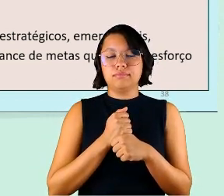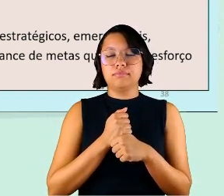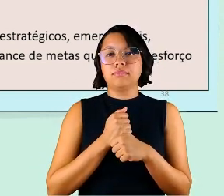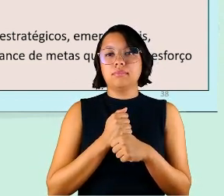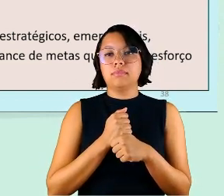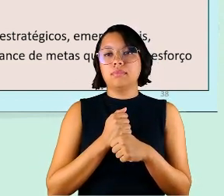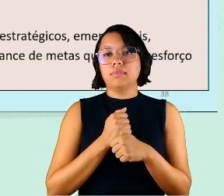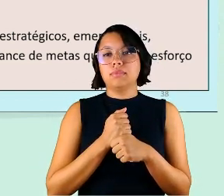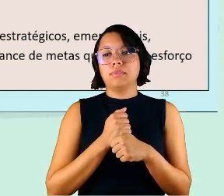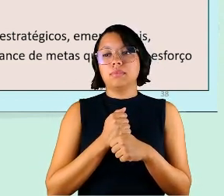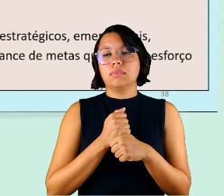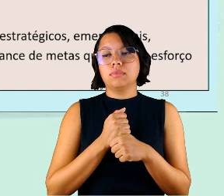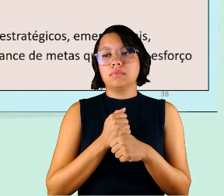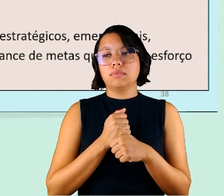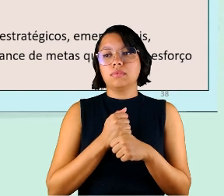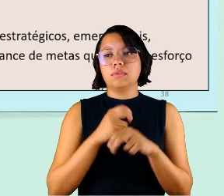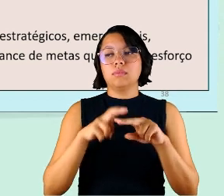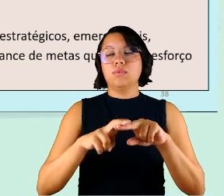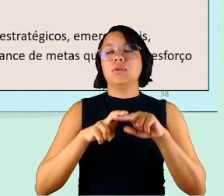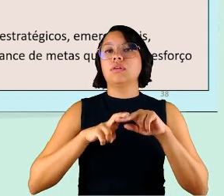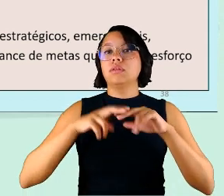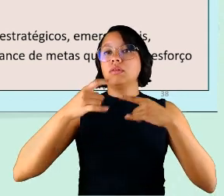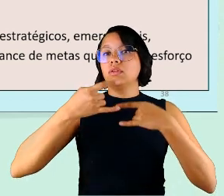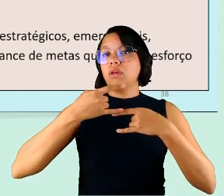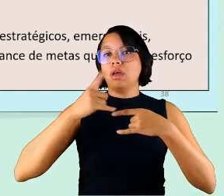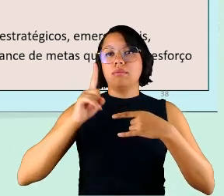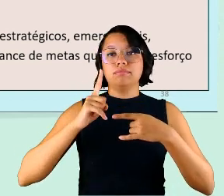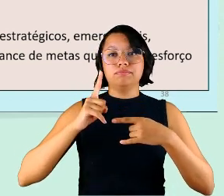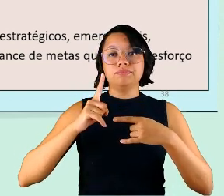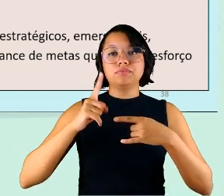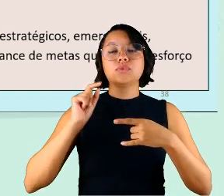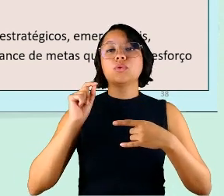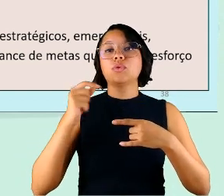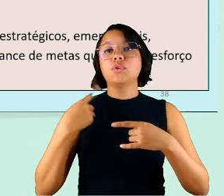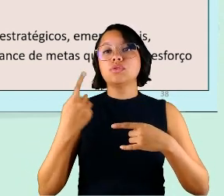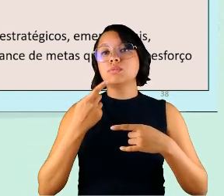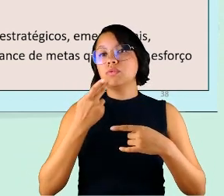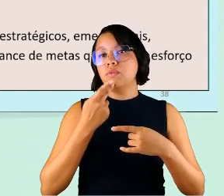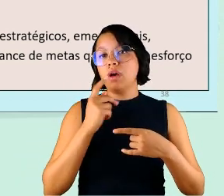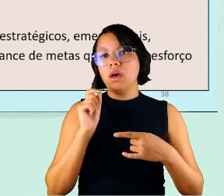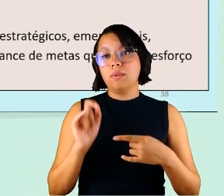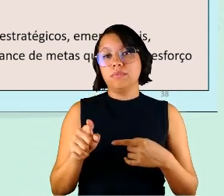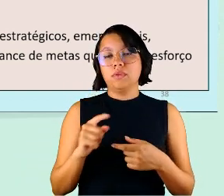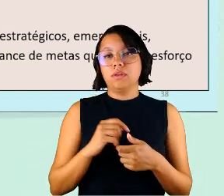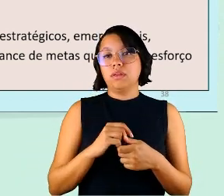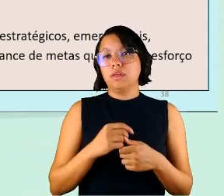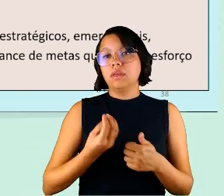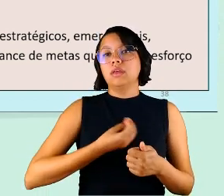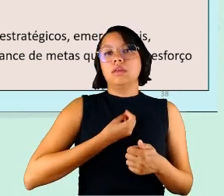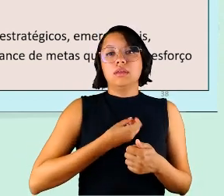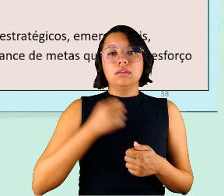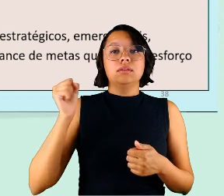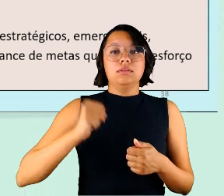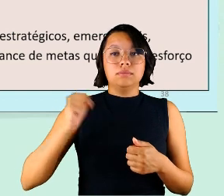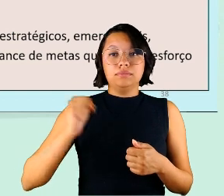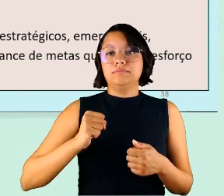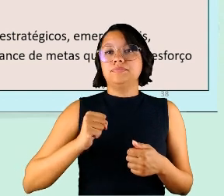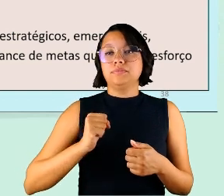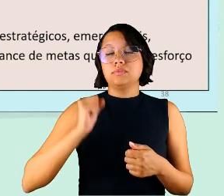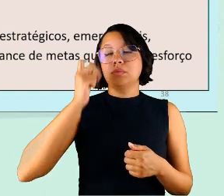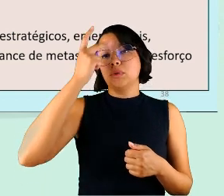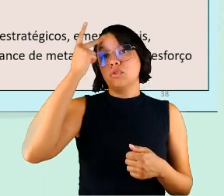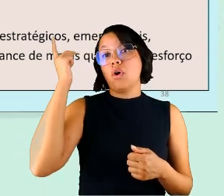certamente pelo pela virtualidade o que nós estamos comentando é que existe sim as pessoas